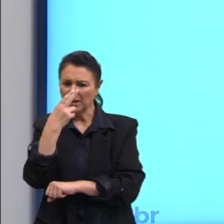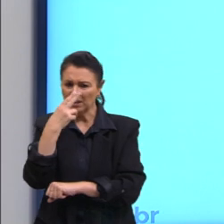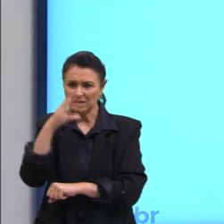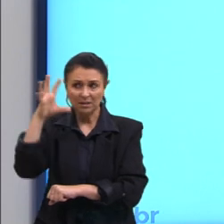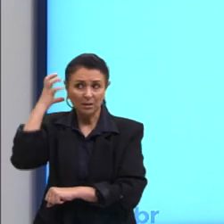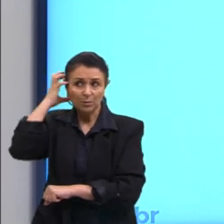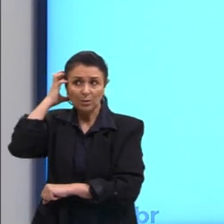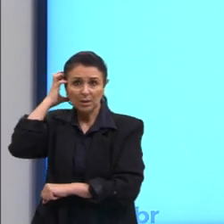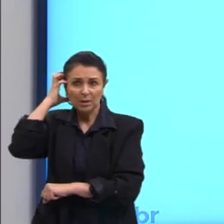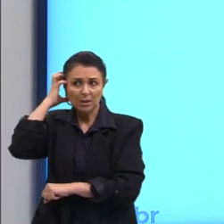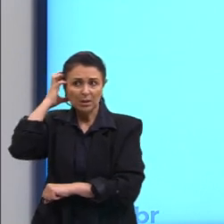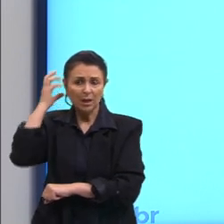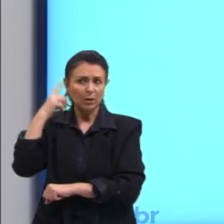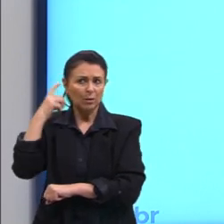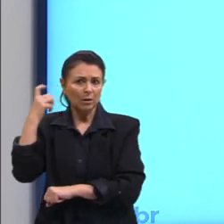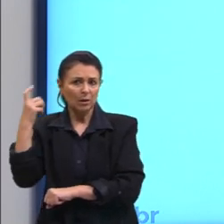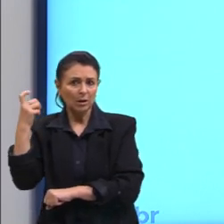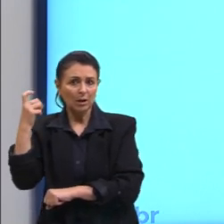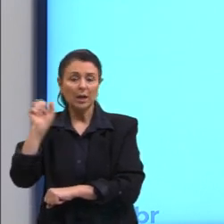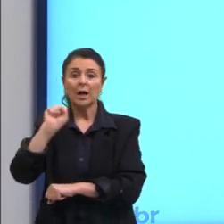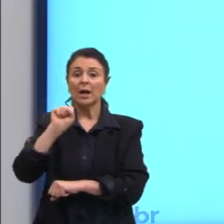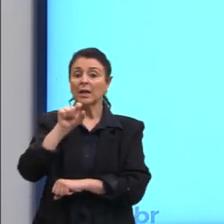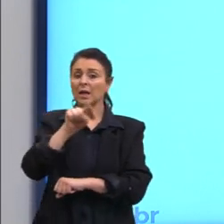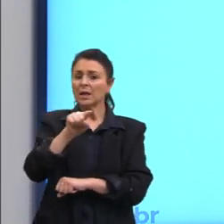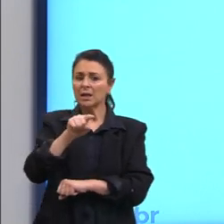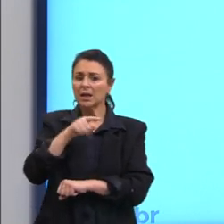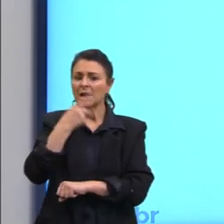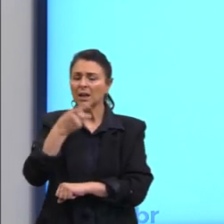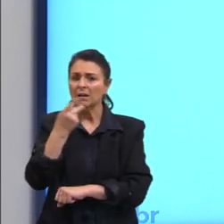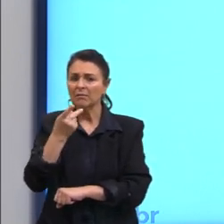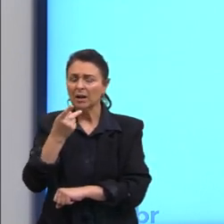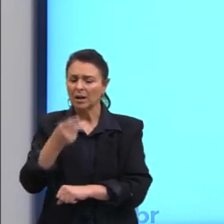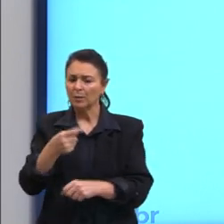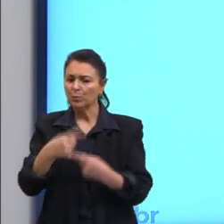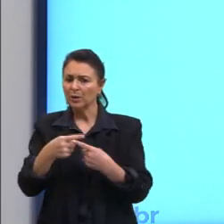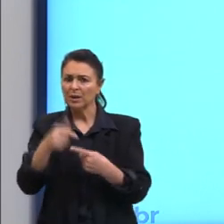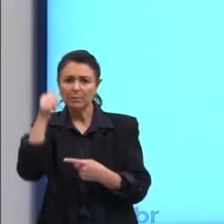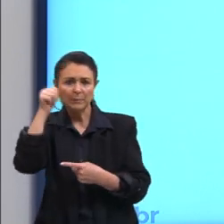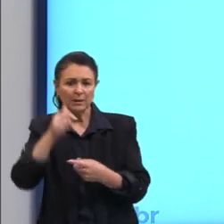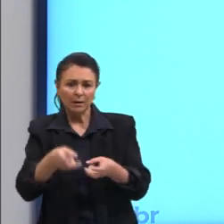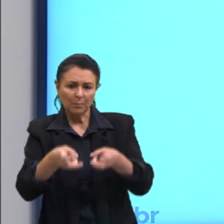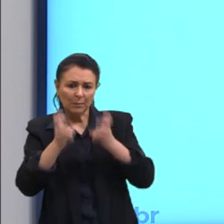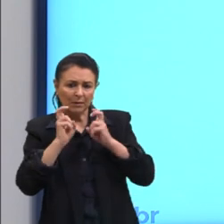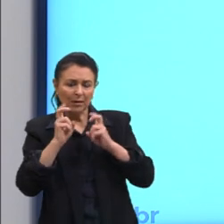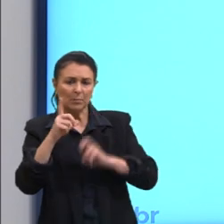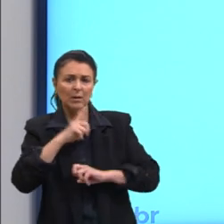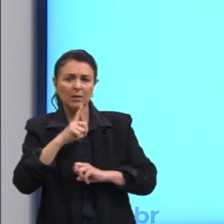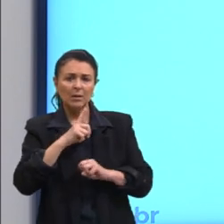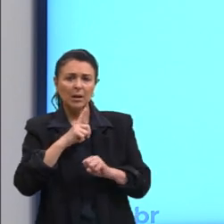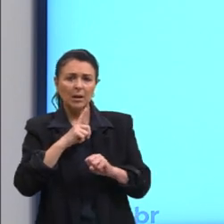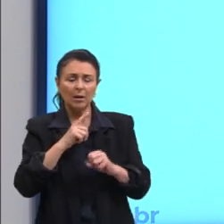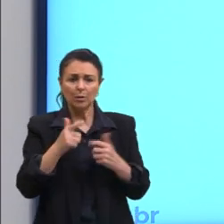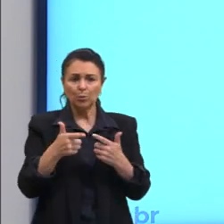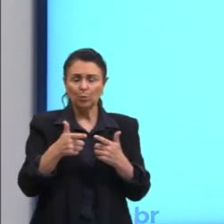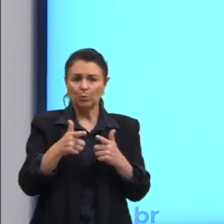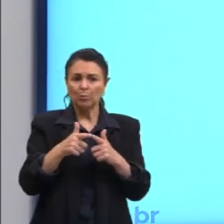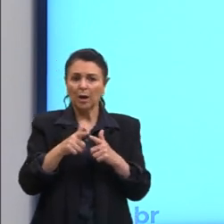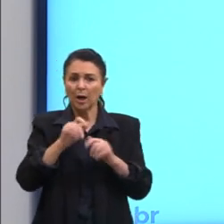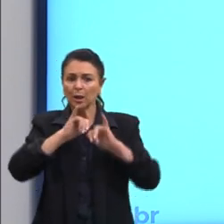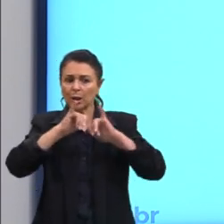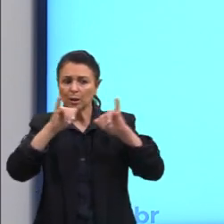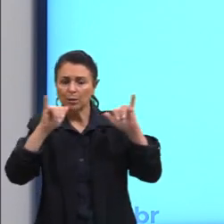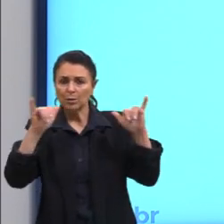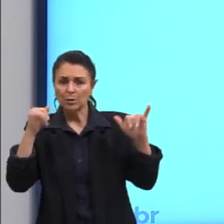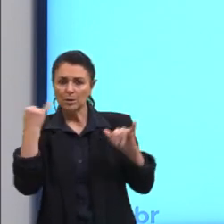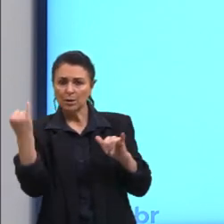rádio e aí, sim, ela percebe que tem ali uma reportagem, uma notícia